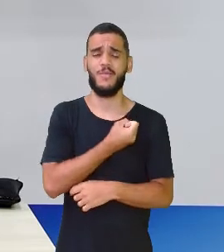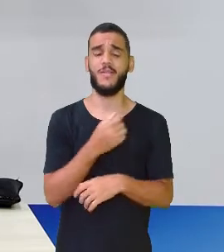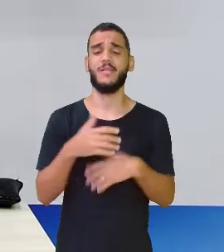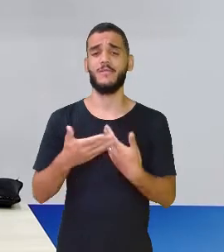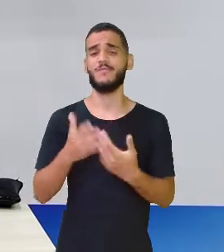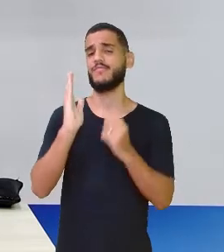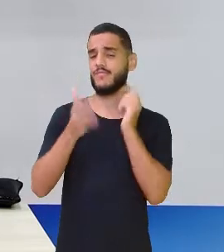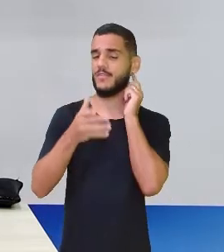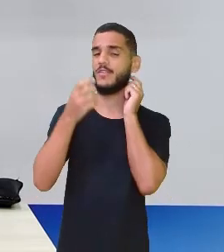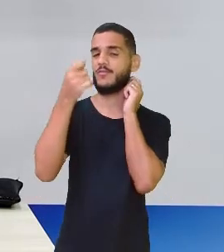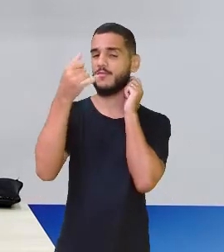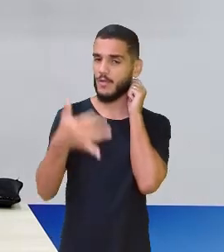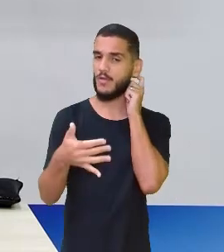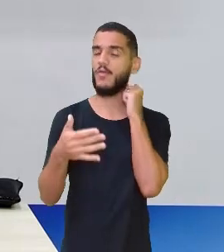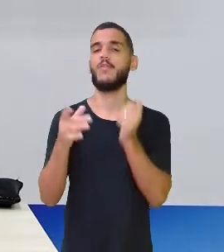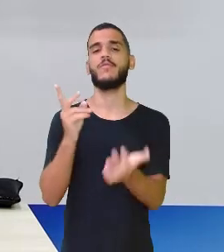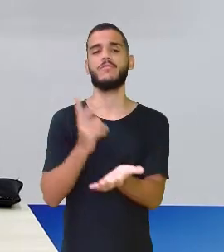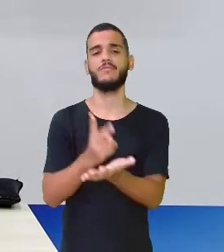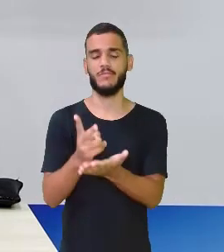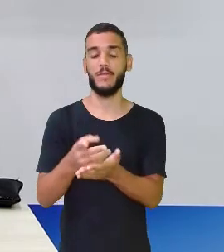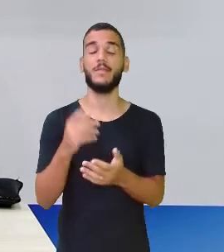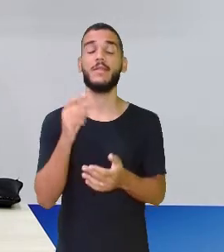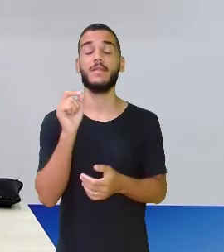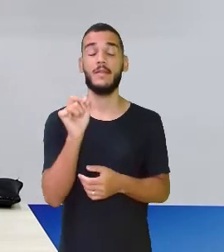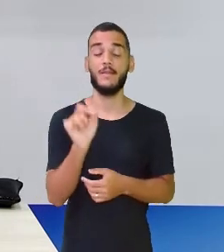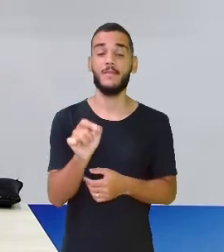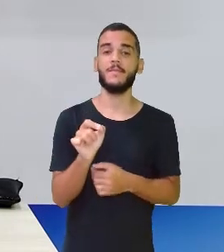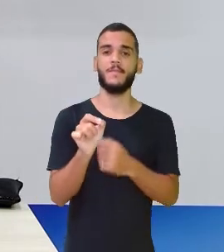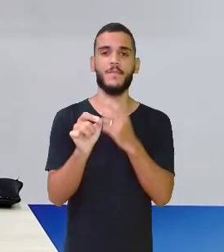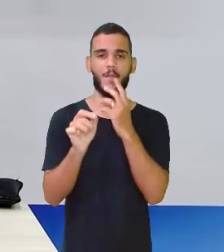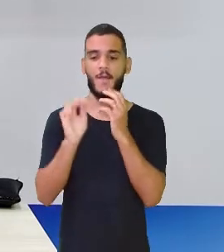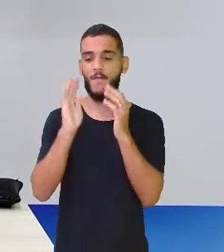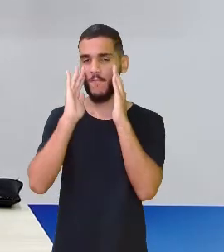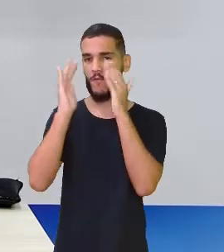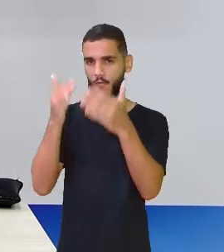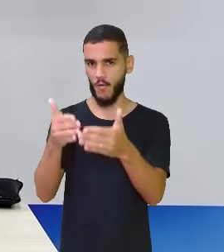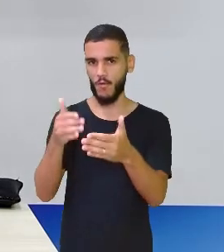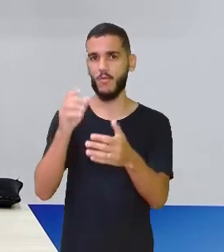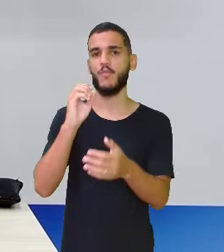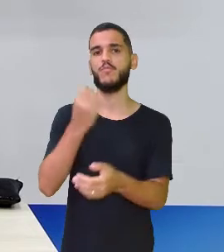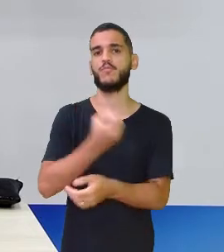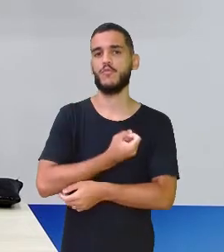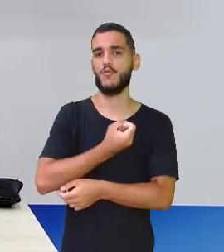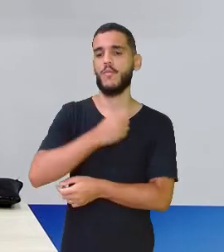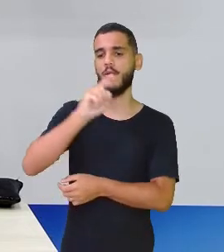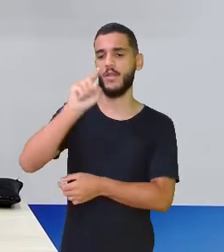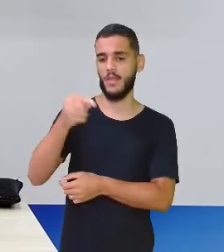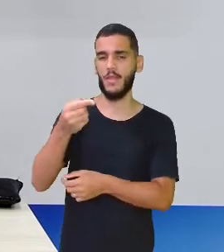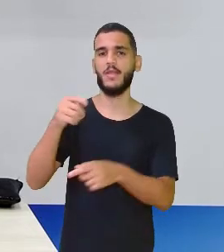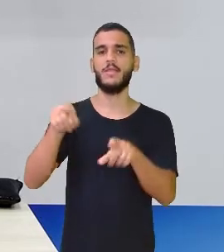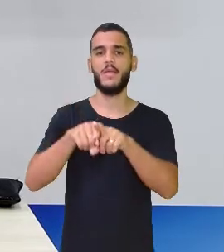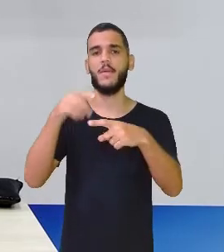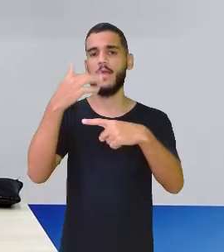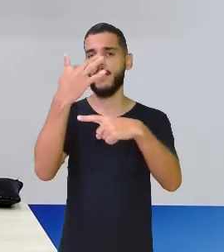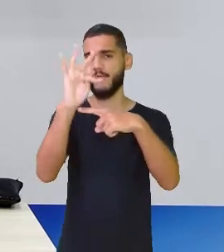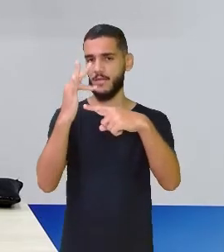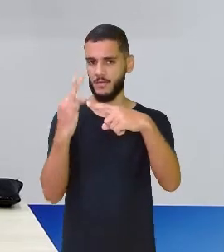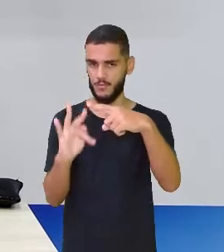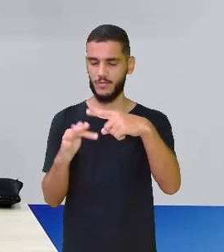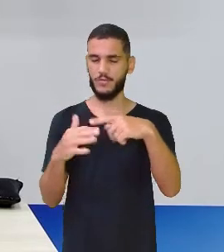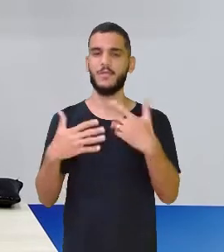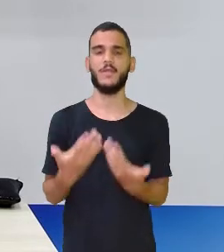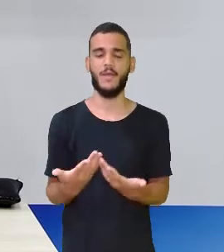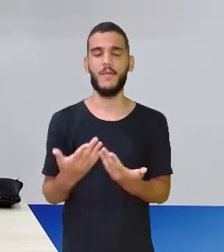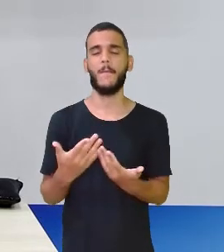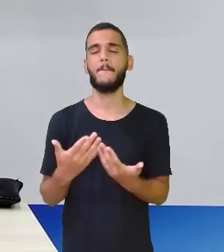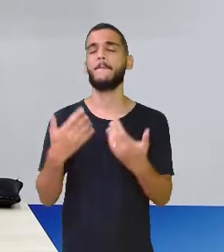A gente já conversou bastante sobre eles. Vou focar em números decimais e frações. Dessa vez, não